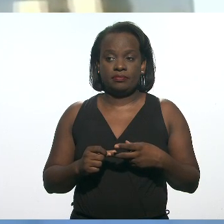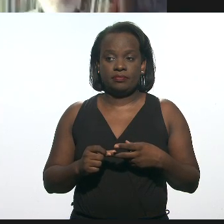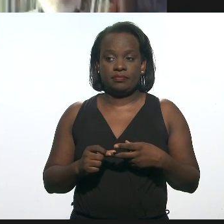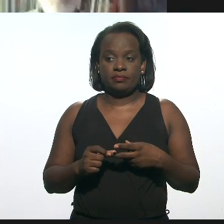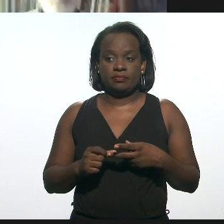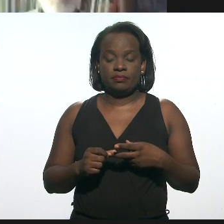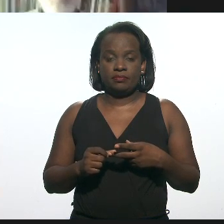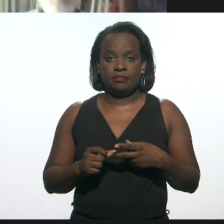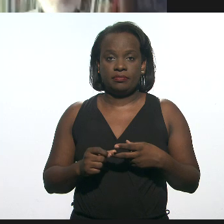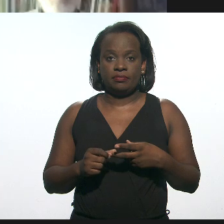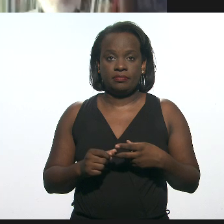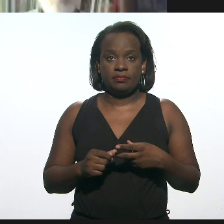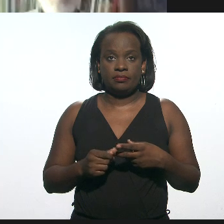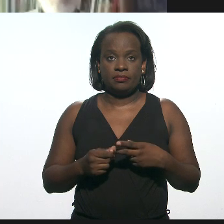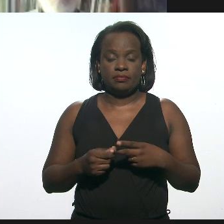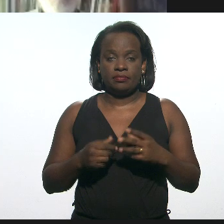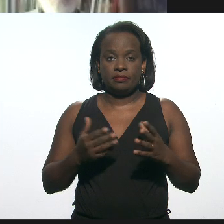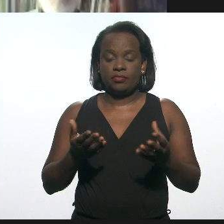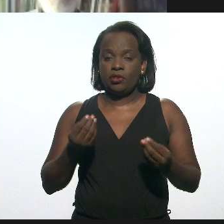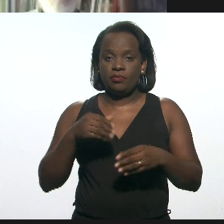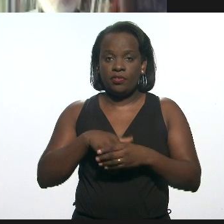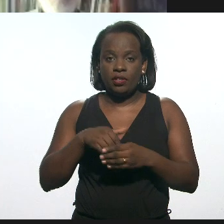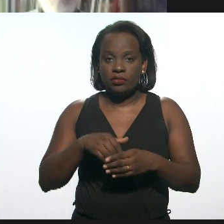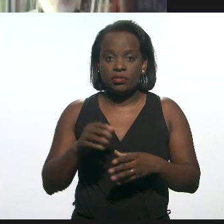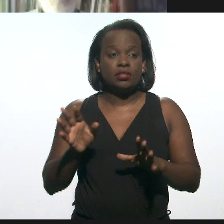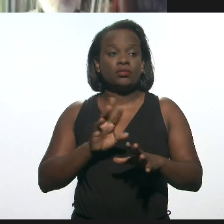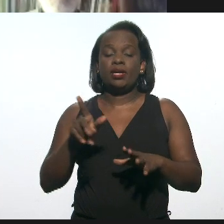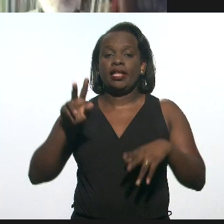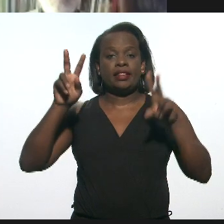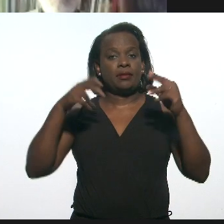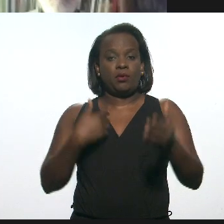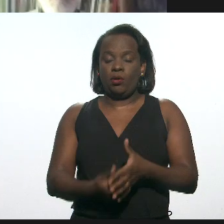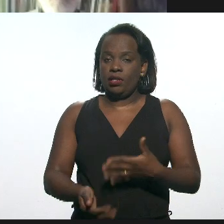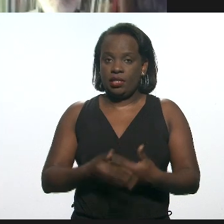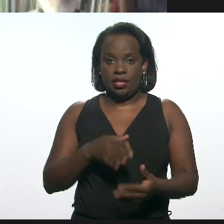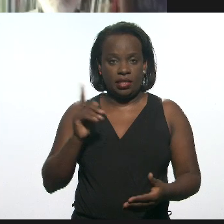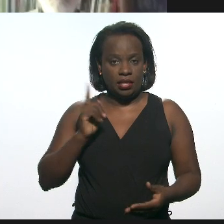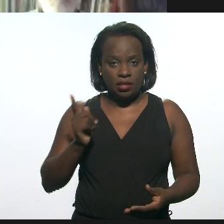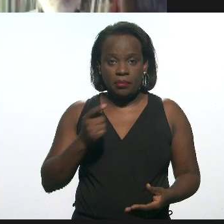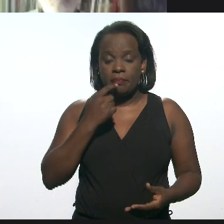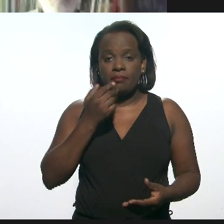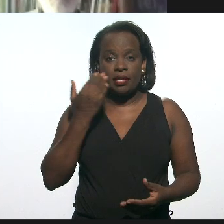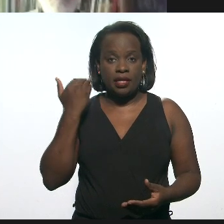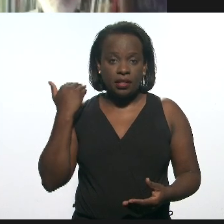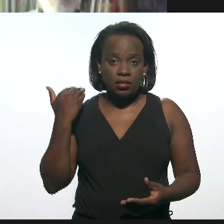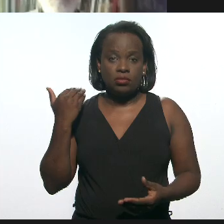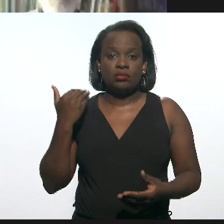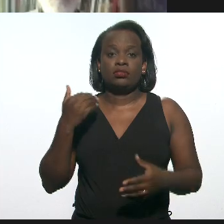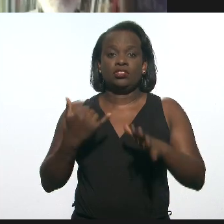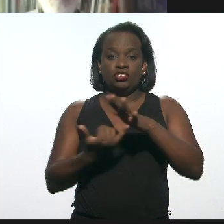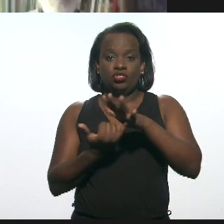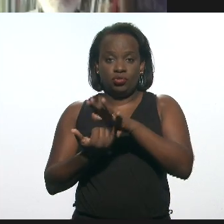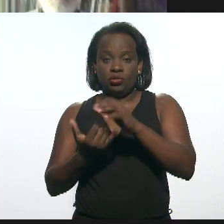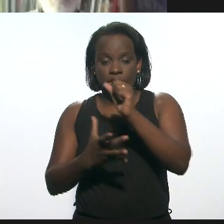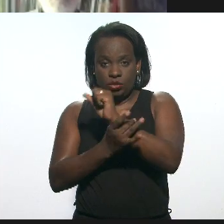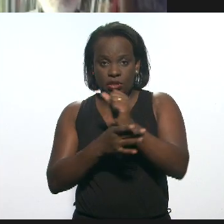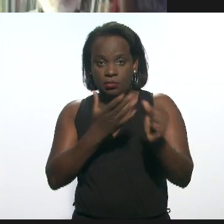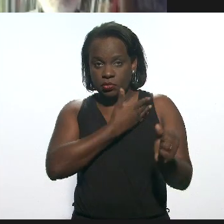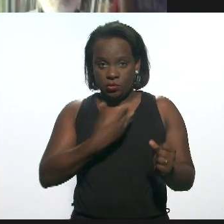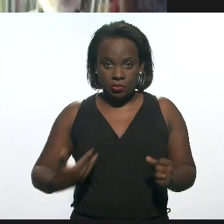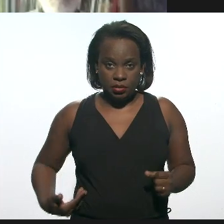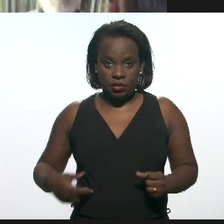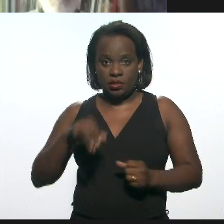Como vota, deputado estamos tratando de um tema qualquer, deputado André Siliano. Recentemente, o Instituto de Segurança Pública,